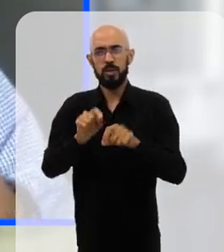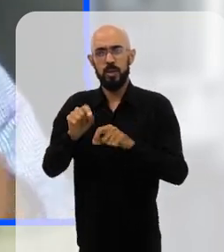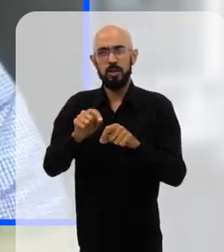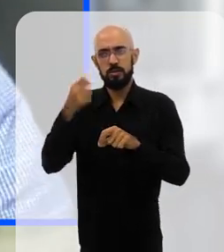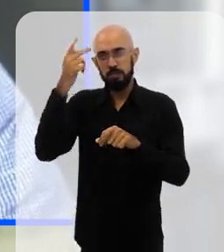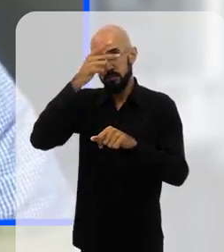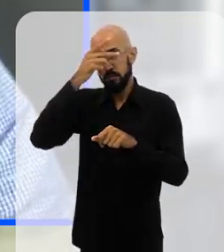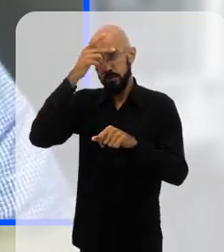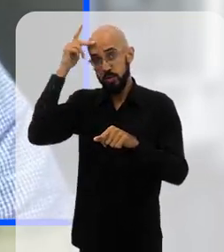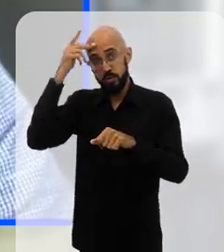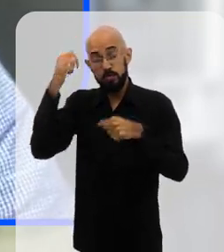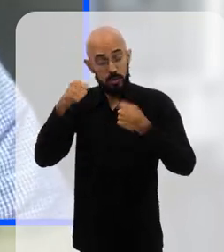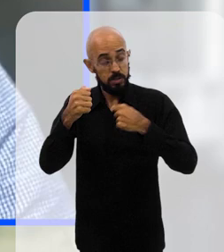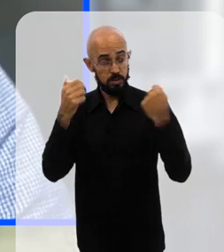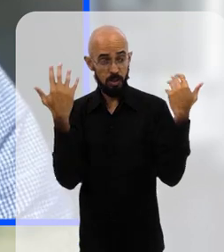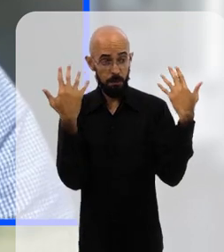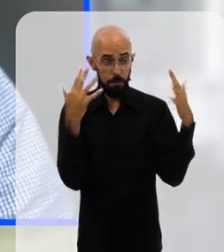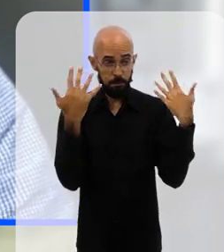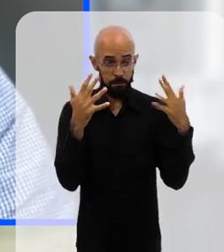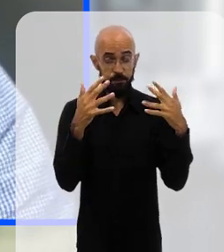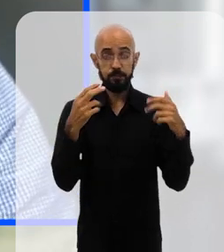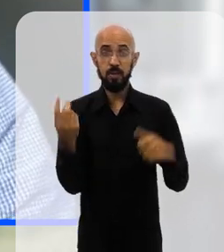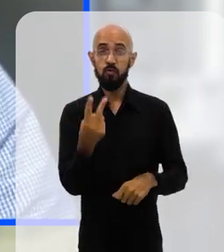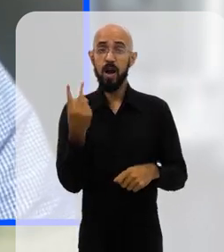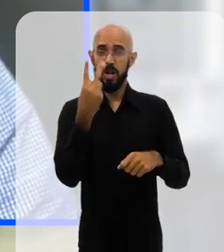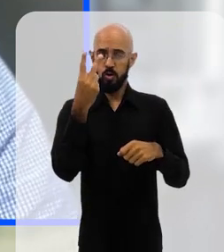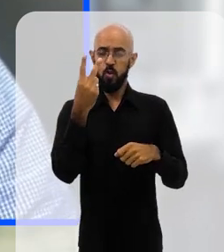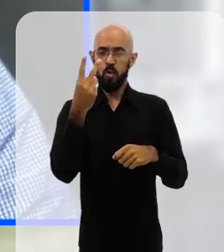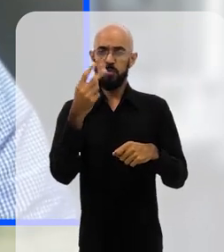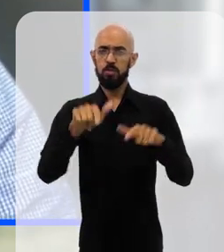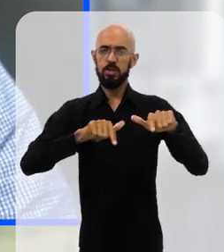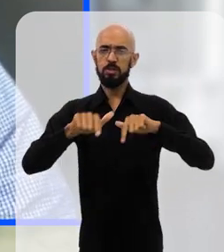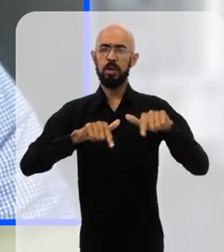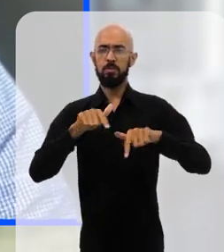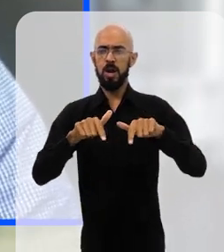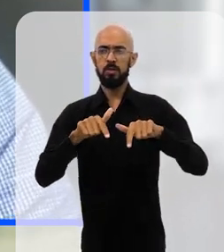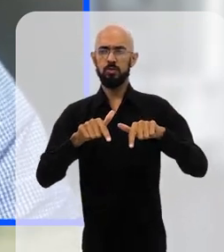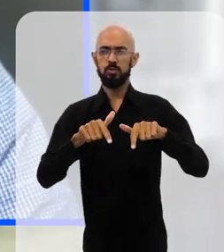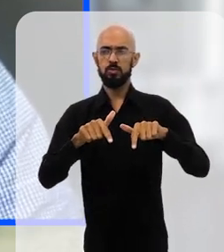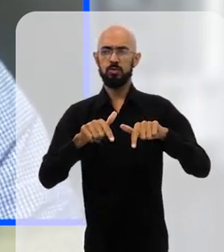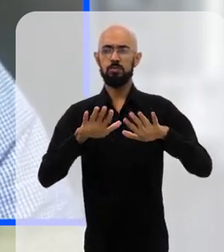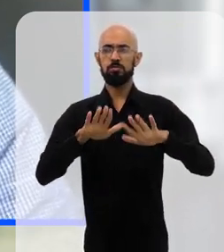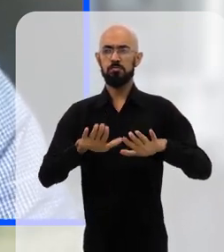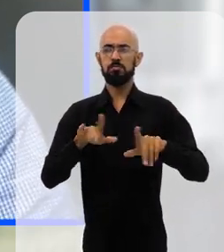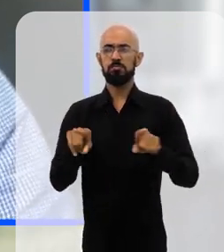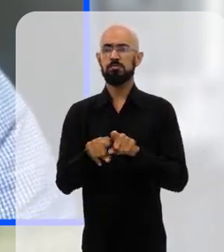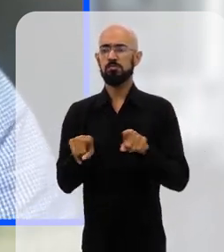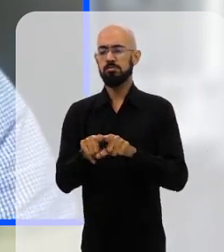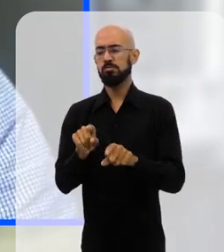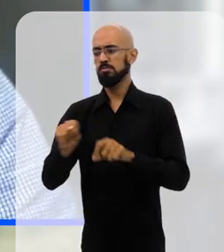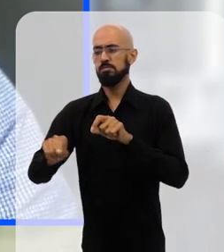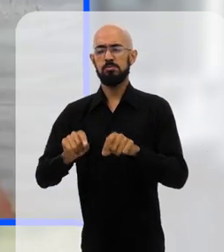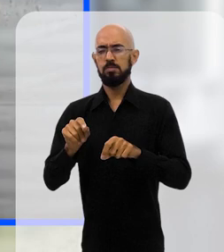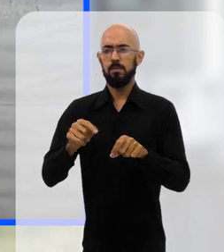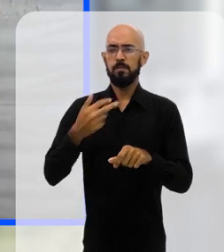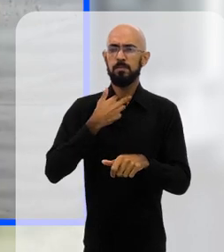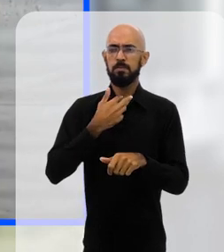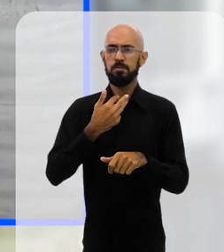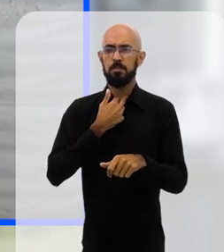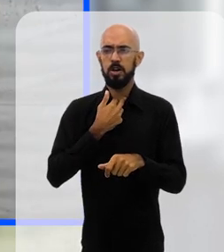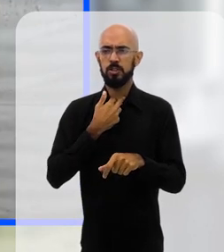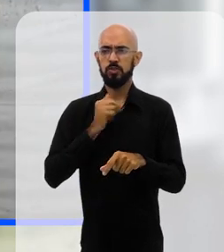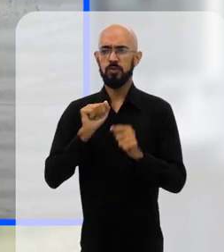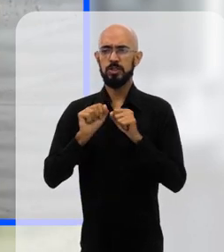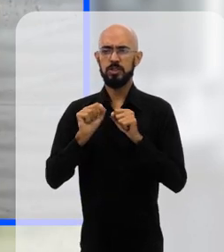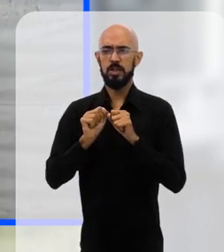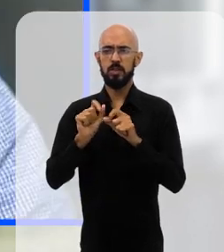e essas pessoas, elas têm que ser aplaudidas e tem que ser valorizado esse tipo de trabalho, né, e sem sombra de dúvida. Mas, ao mesmo tempo, isso não